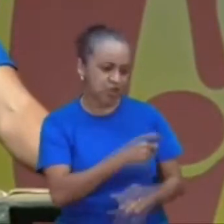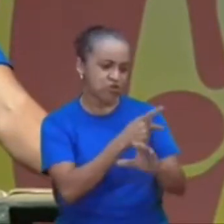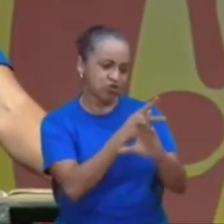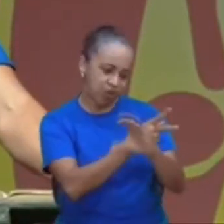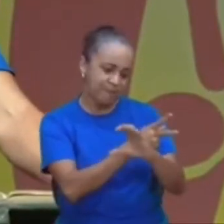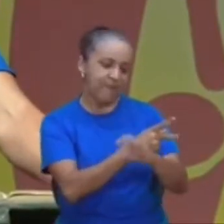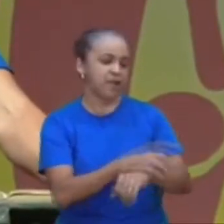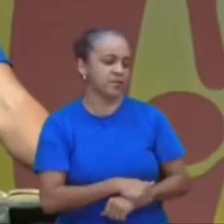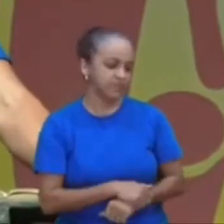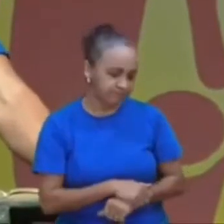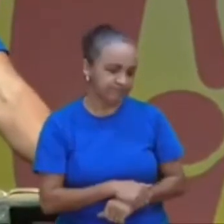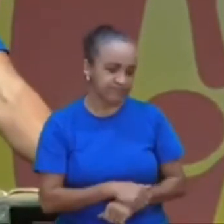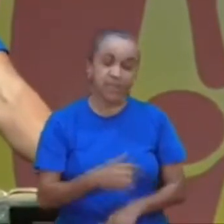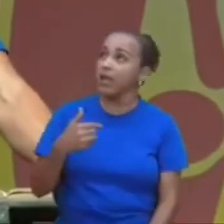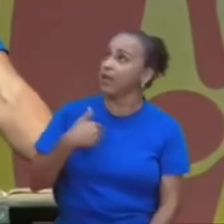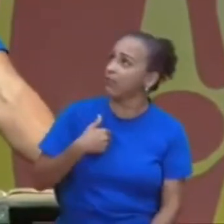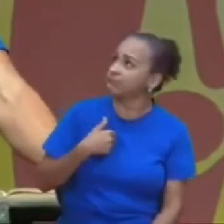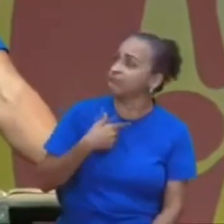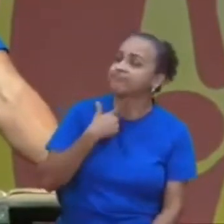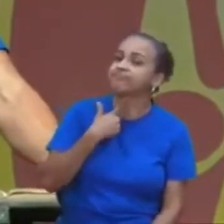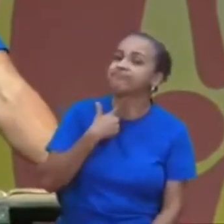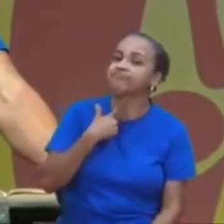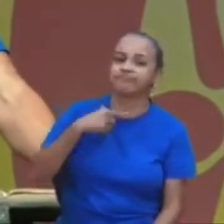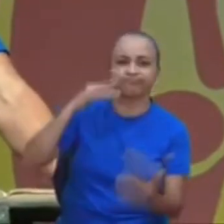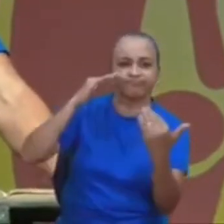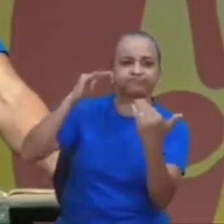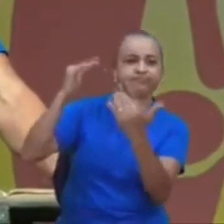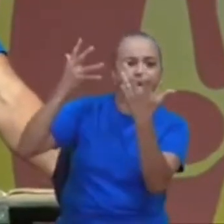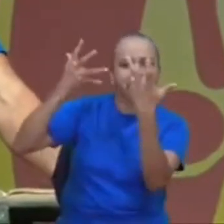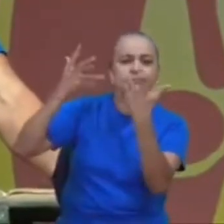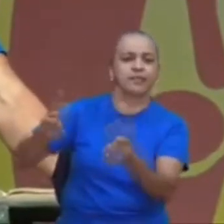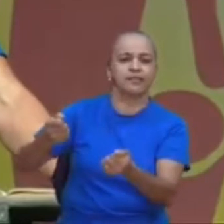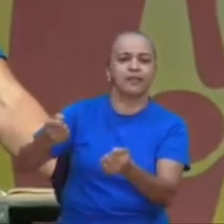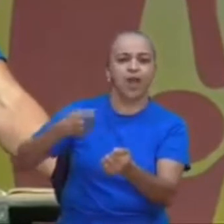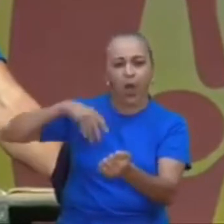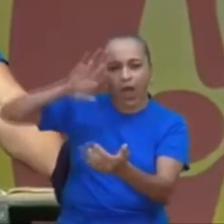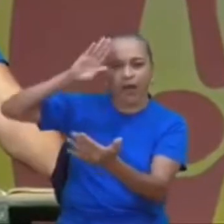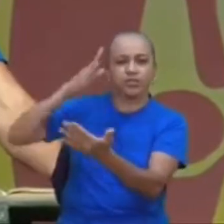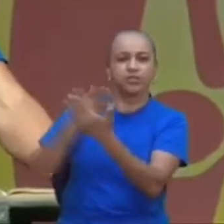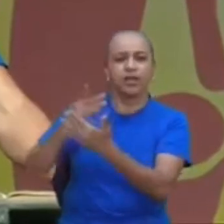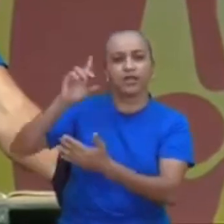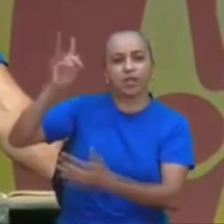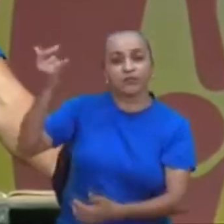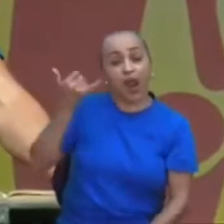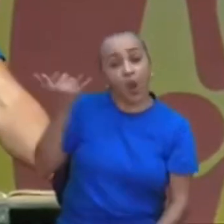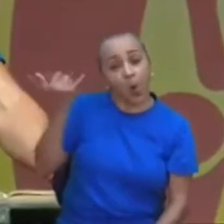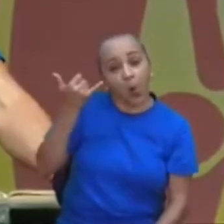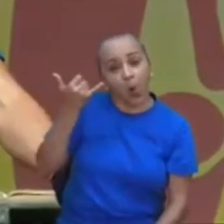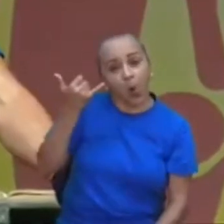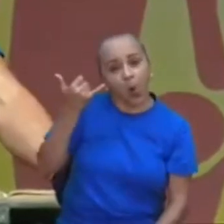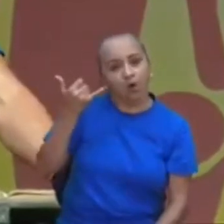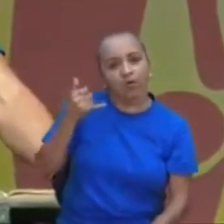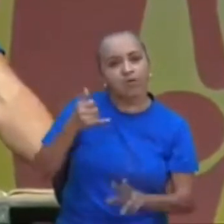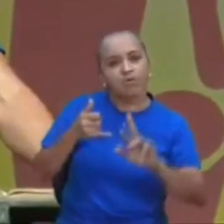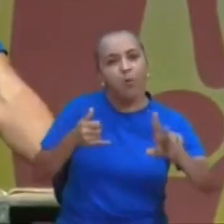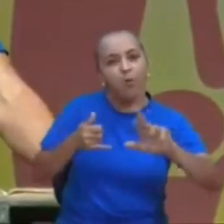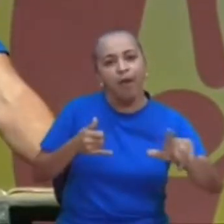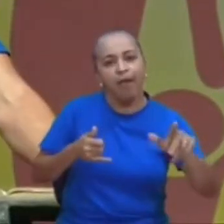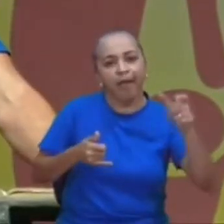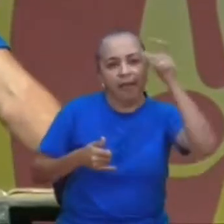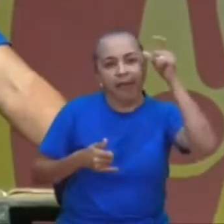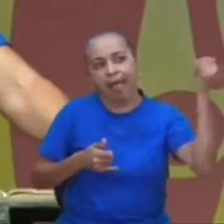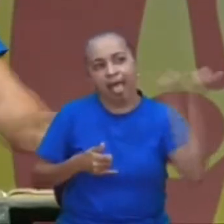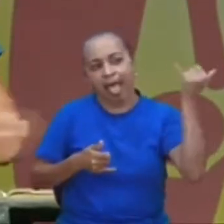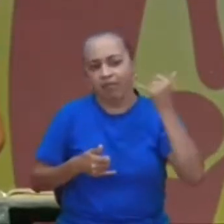eu decidi fazer a vontade de Deus, eu decidi acreditar, naquilo que Deus me falou, não naquilo que o diabo falou, como nós vimos na mensagem passada,